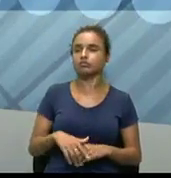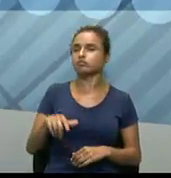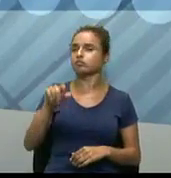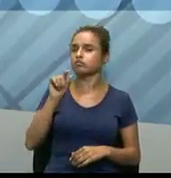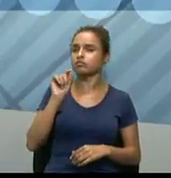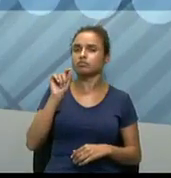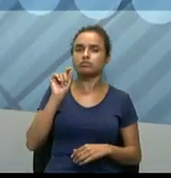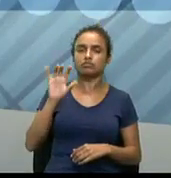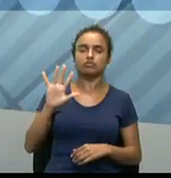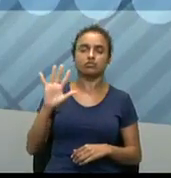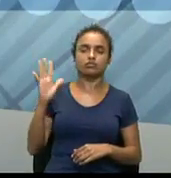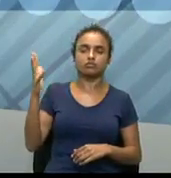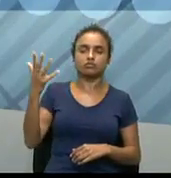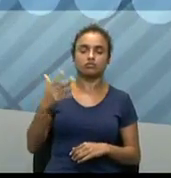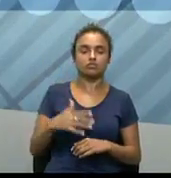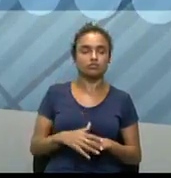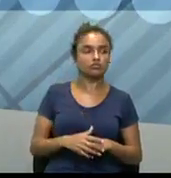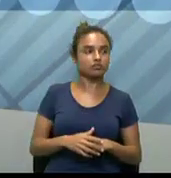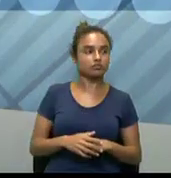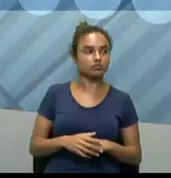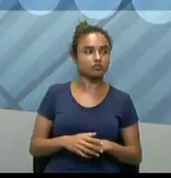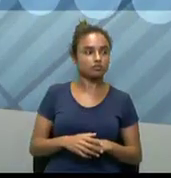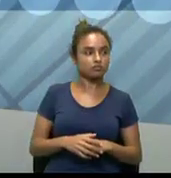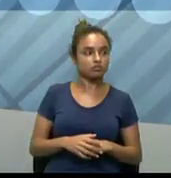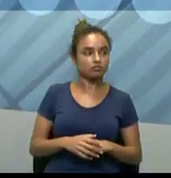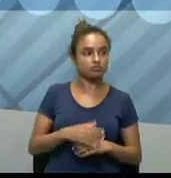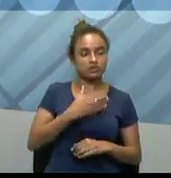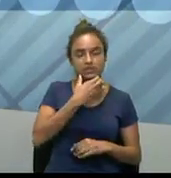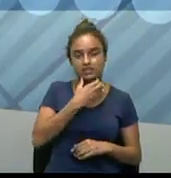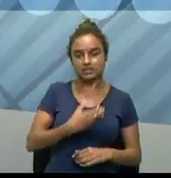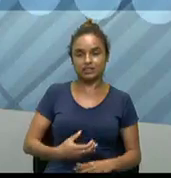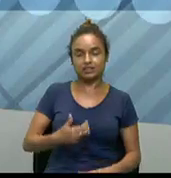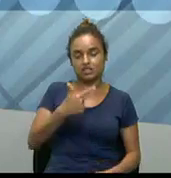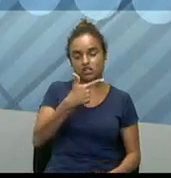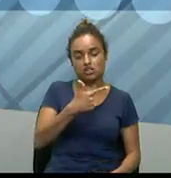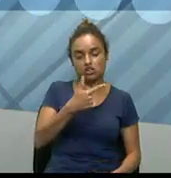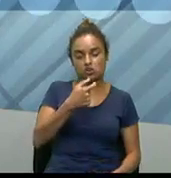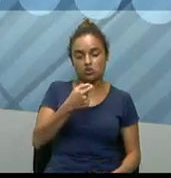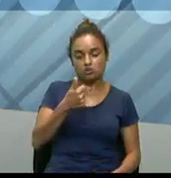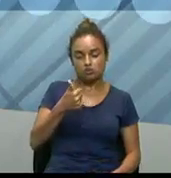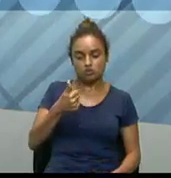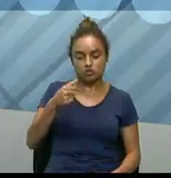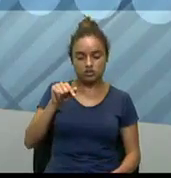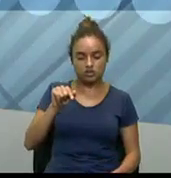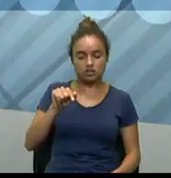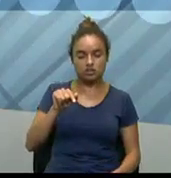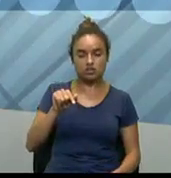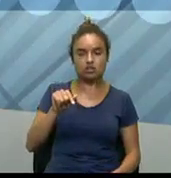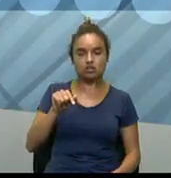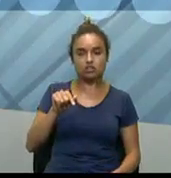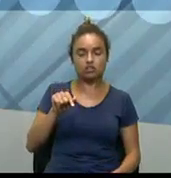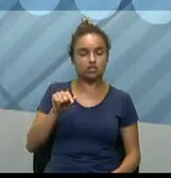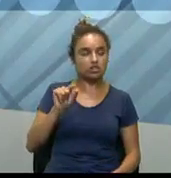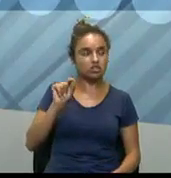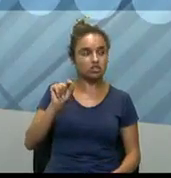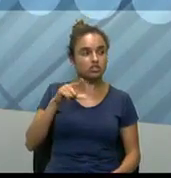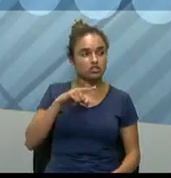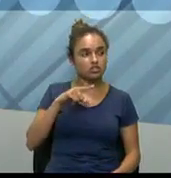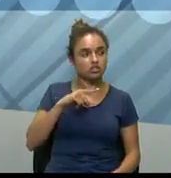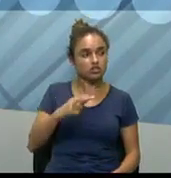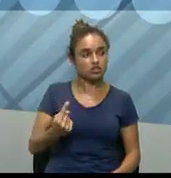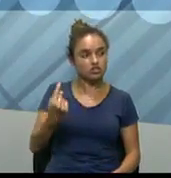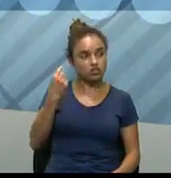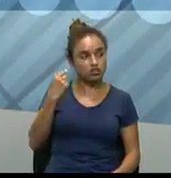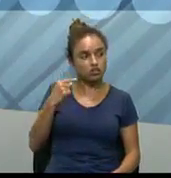acontece, né? Então, aquilo que eu falei, dezembro de 2017. Para quem tinha um pouco